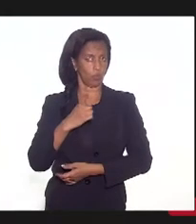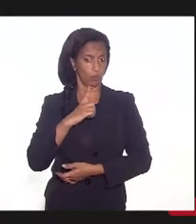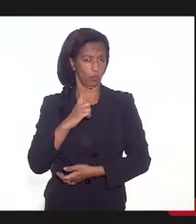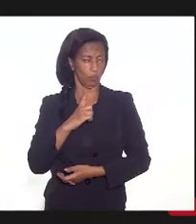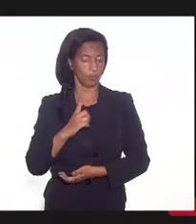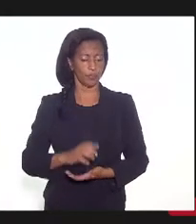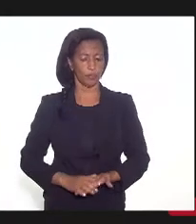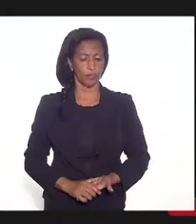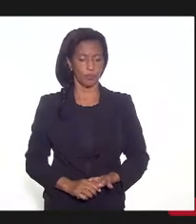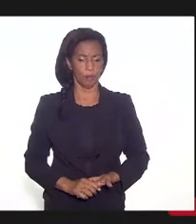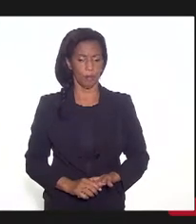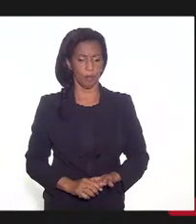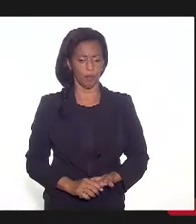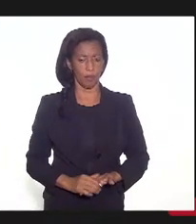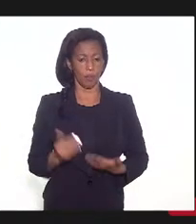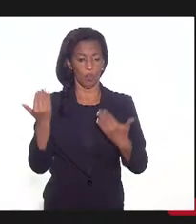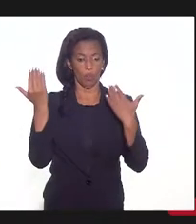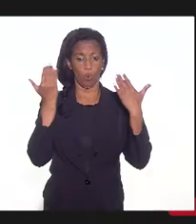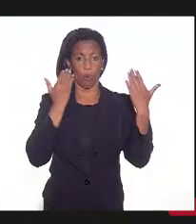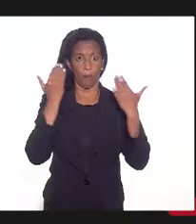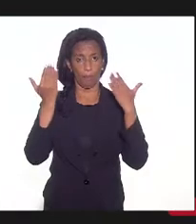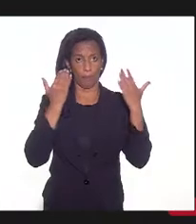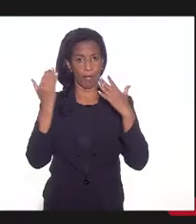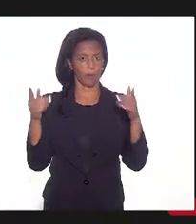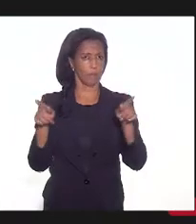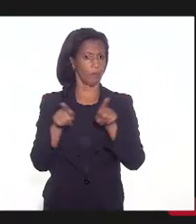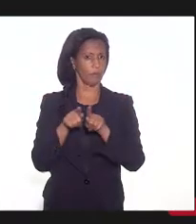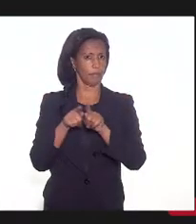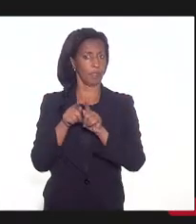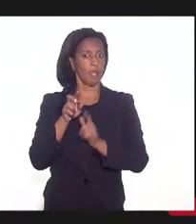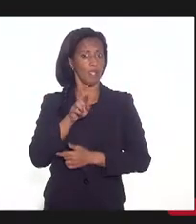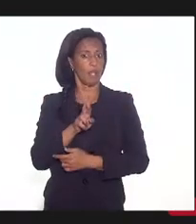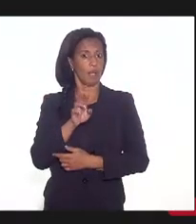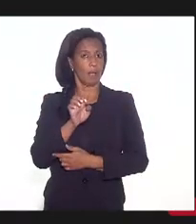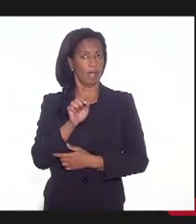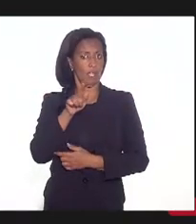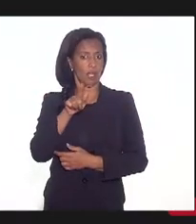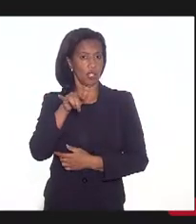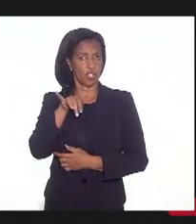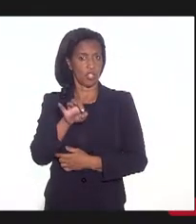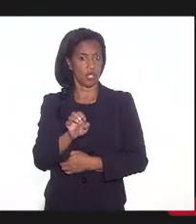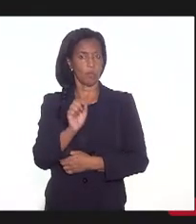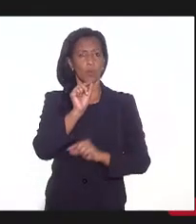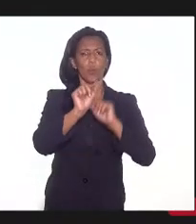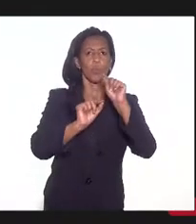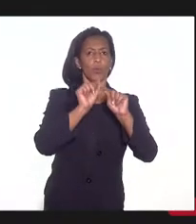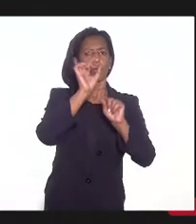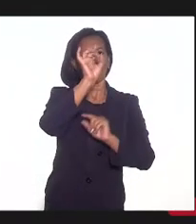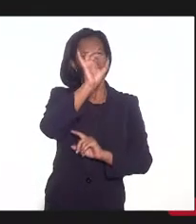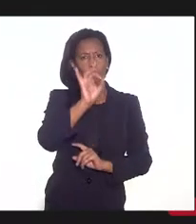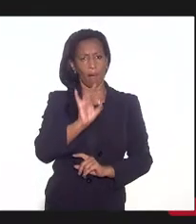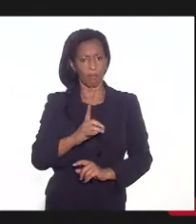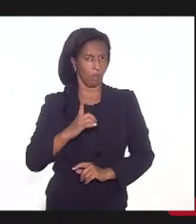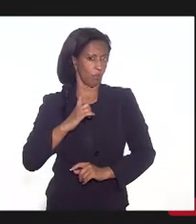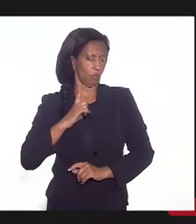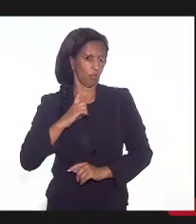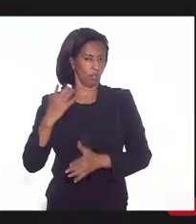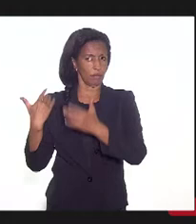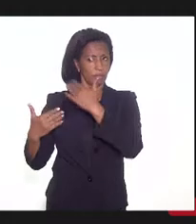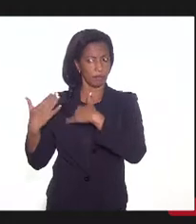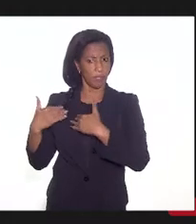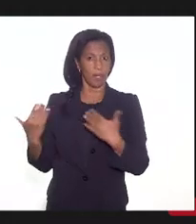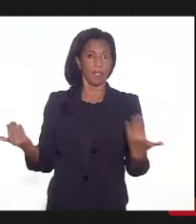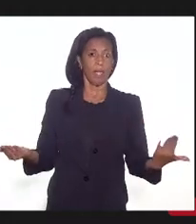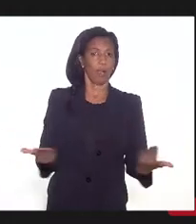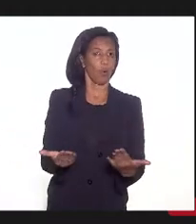Aí, a comparação ainda dos regimes, o que cada um tinha e o que tem agora, quais são